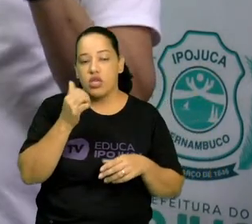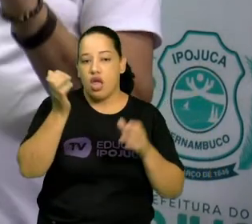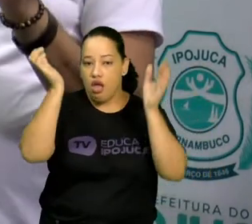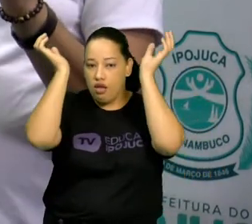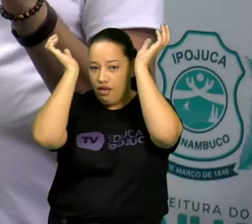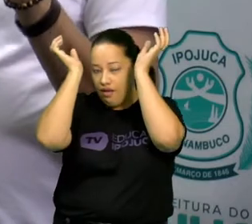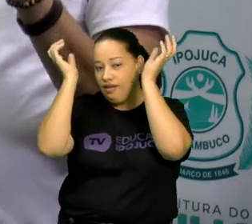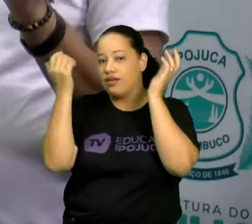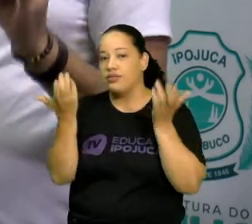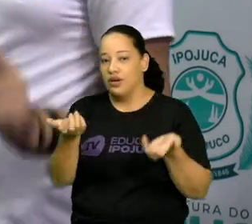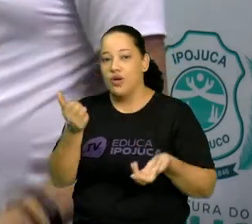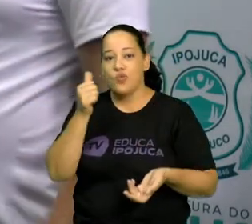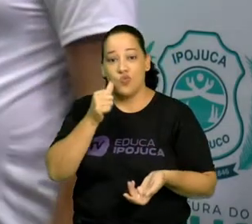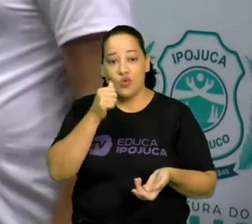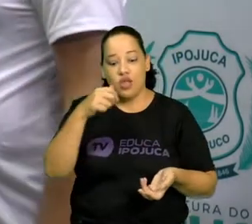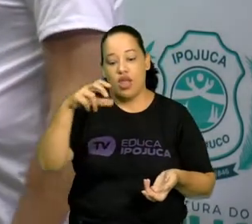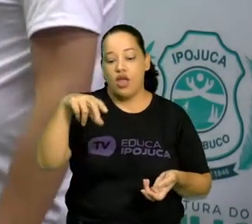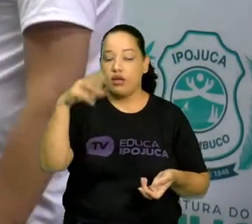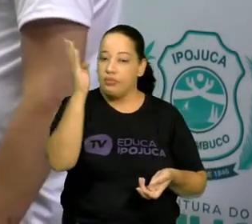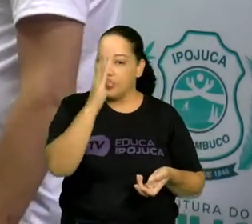brasileira, é portuguesa. Ok?